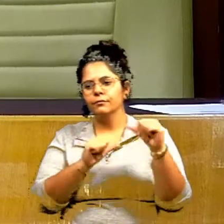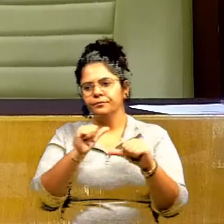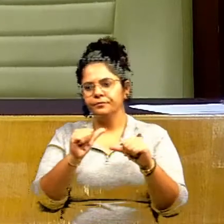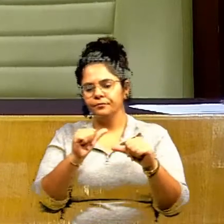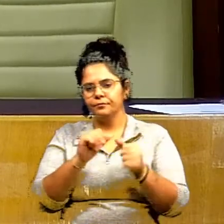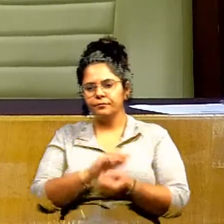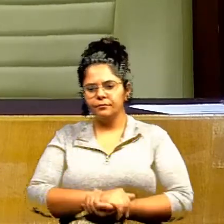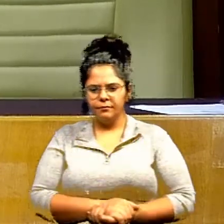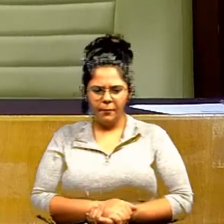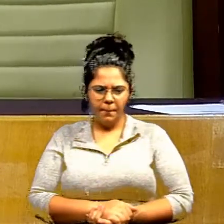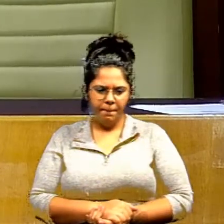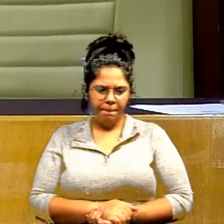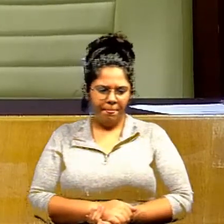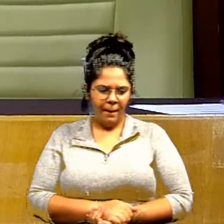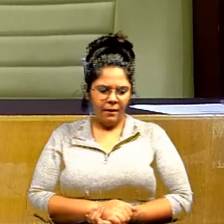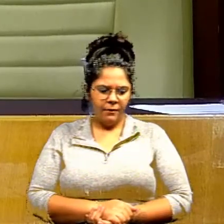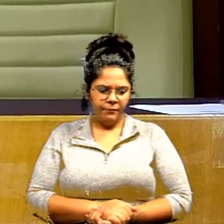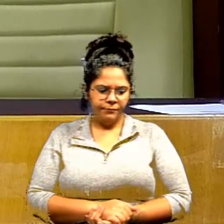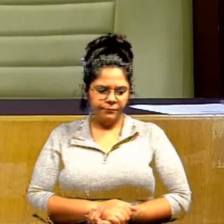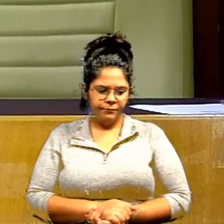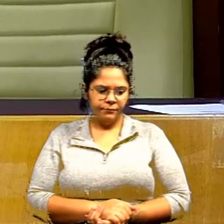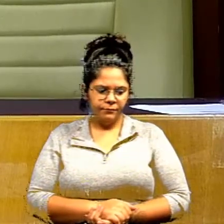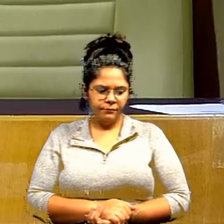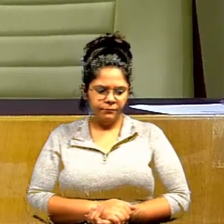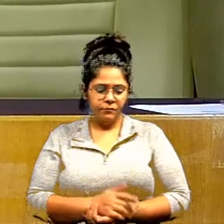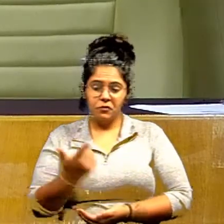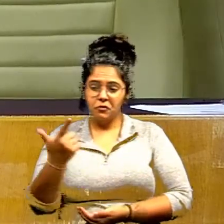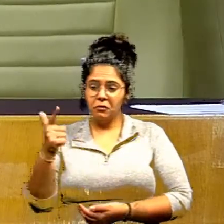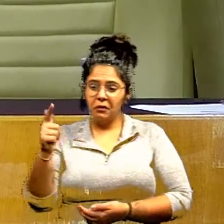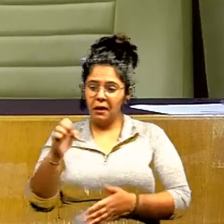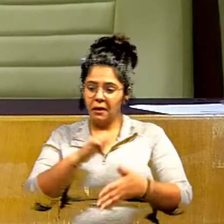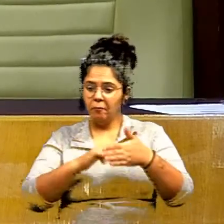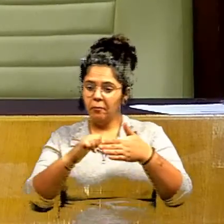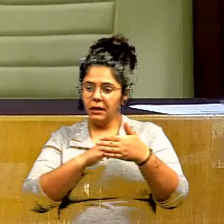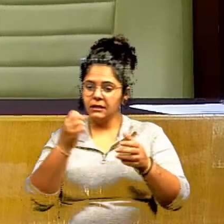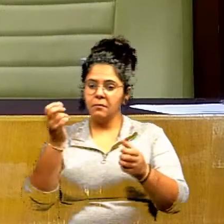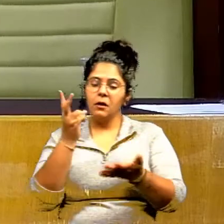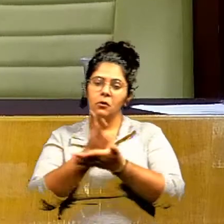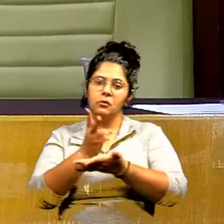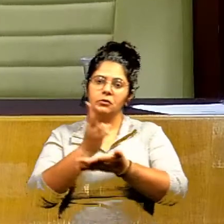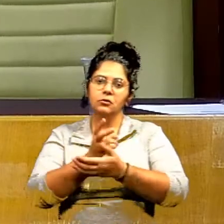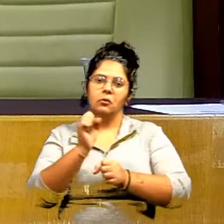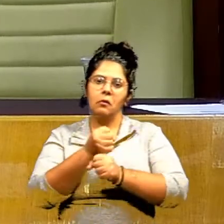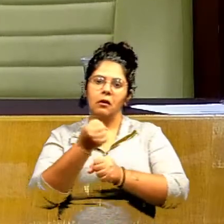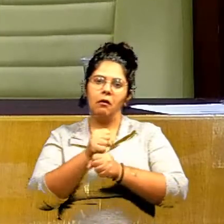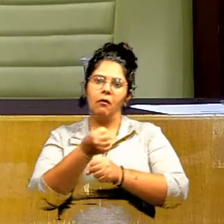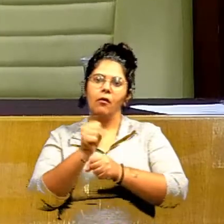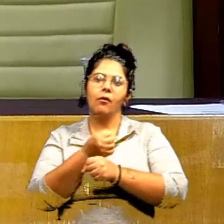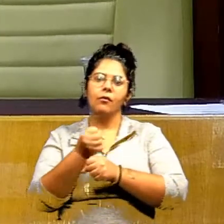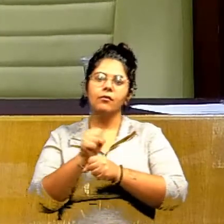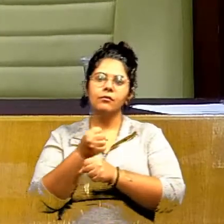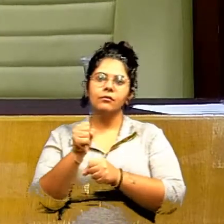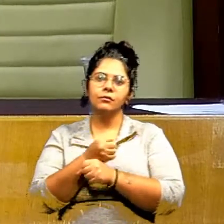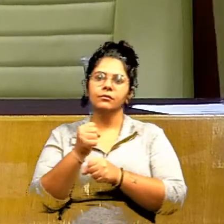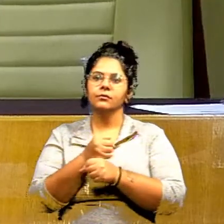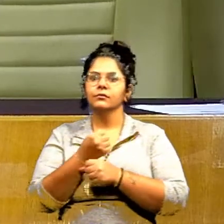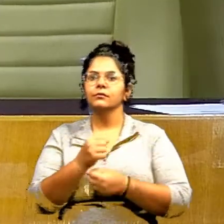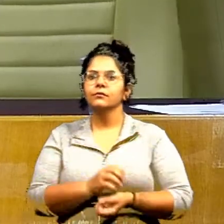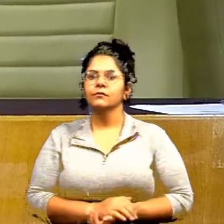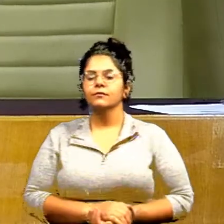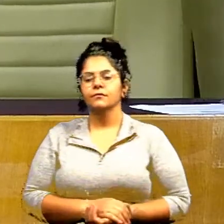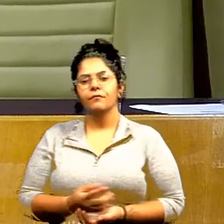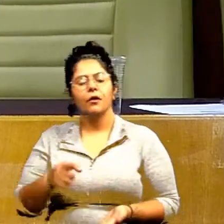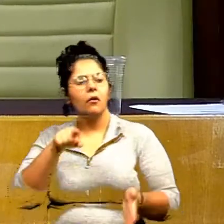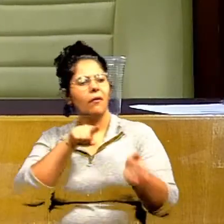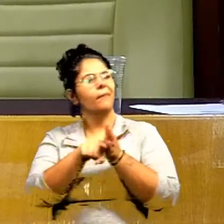tem equipe, a empresa, a equipe não tem empresa para tocar a obra. Ué, mas se for contratada tem que ter equipe para tocar sim